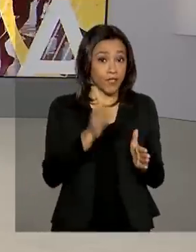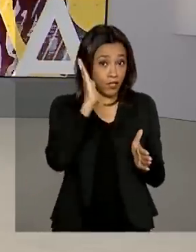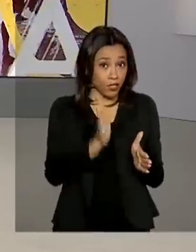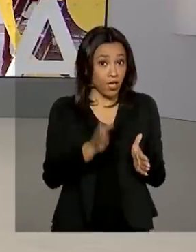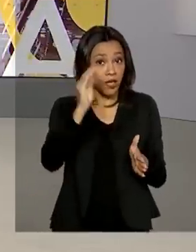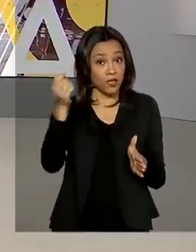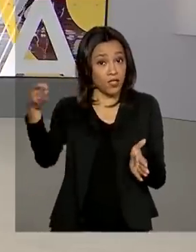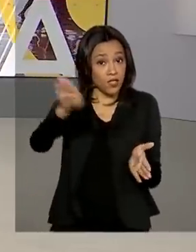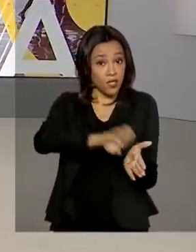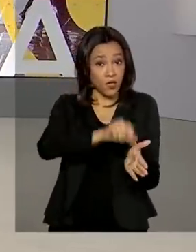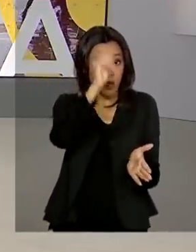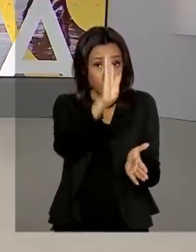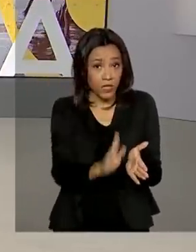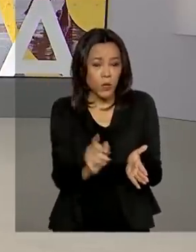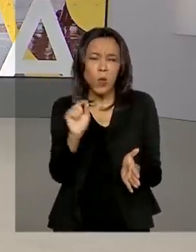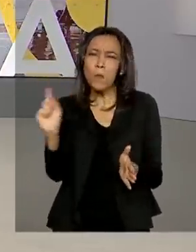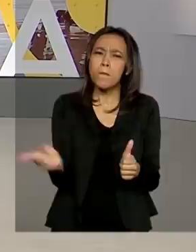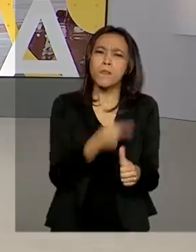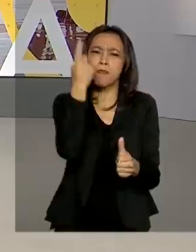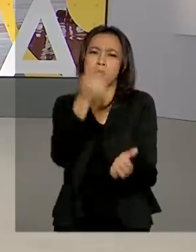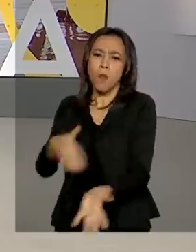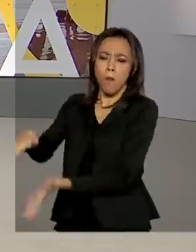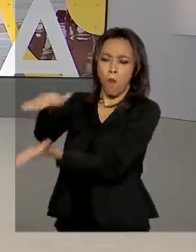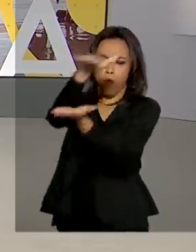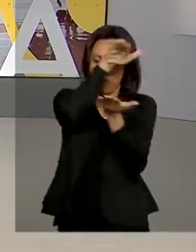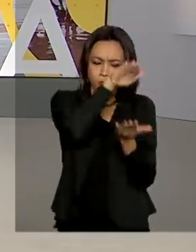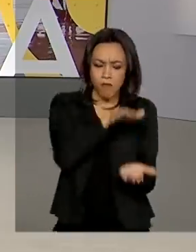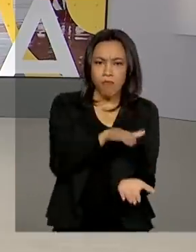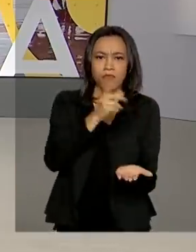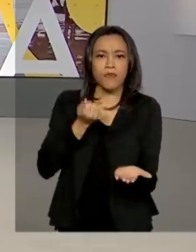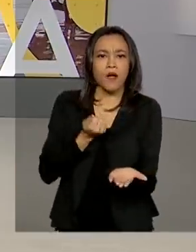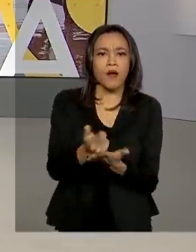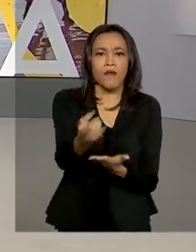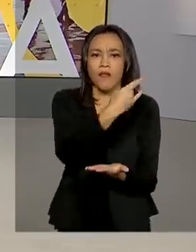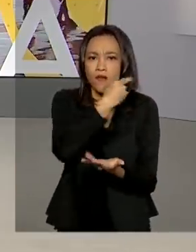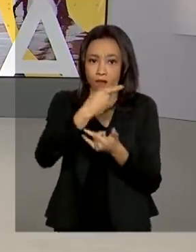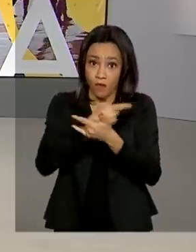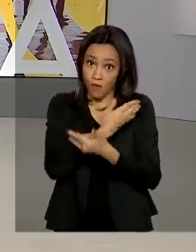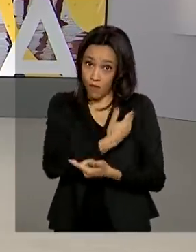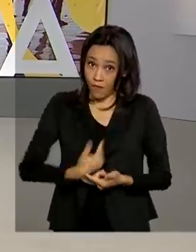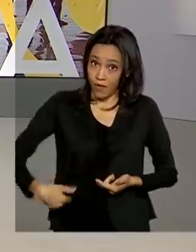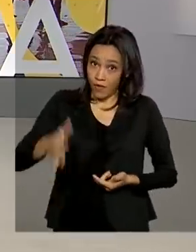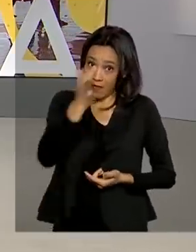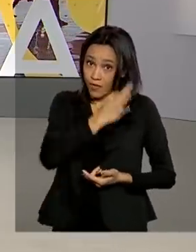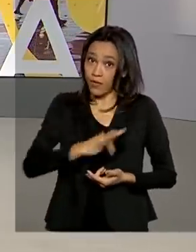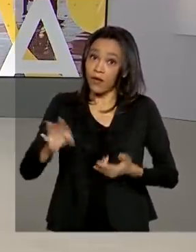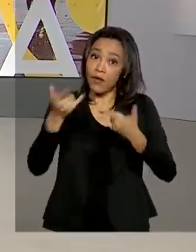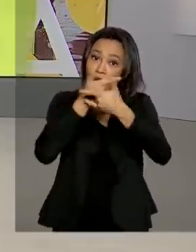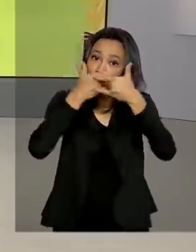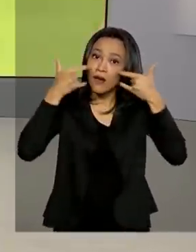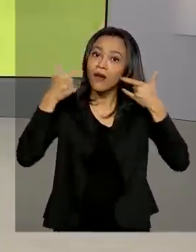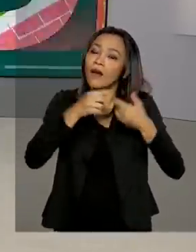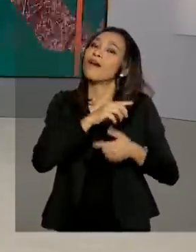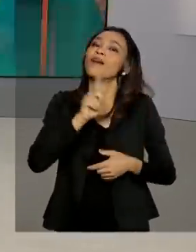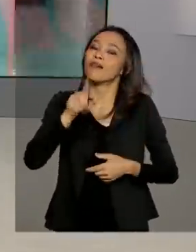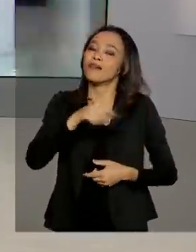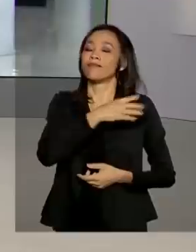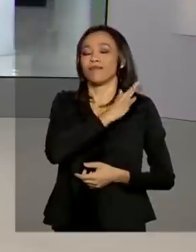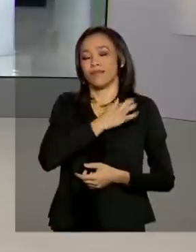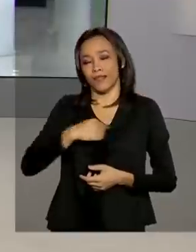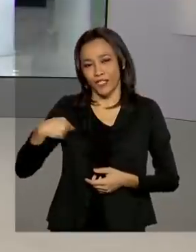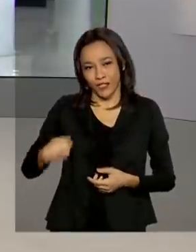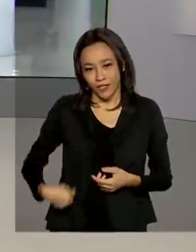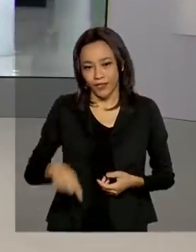chegou ao Brasil o primeiro lote de máscaras compradas pelo governo federal da China. Vamos então ao Palácio do Planalto. A repórter